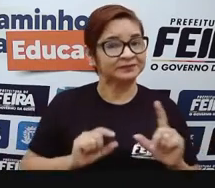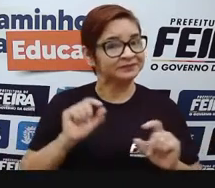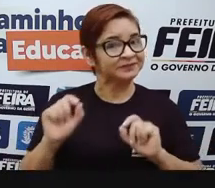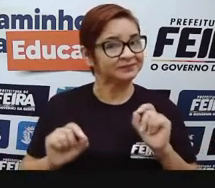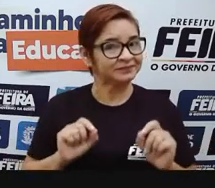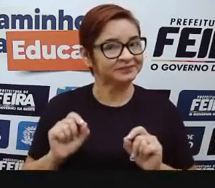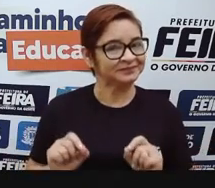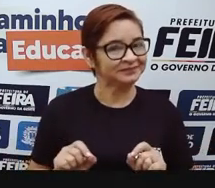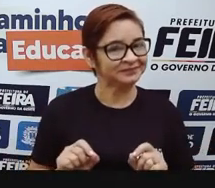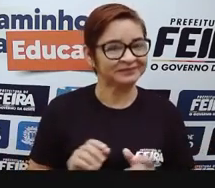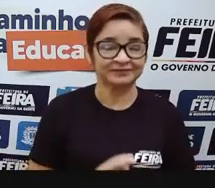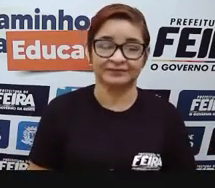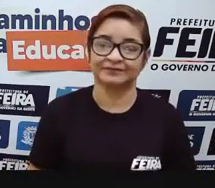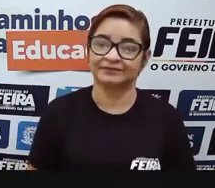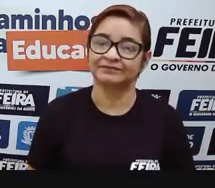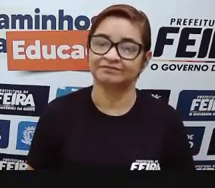hoje?